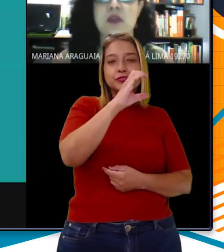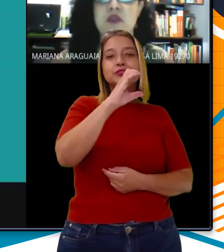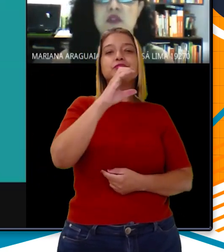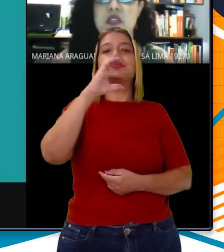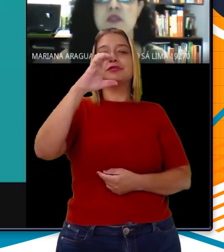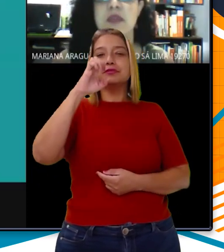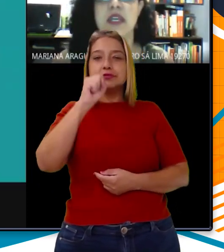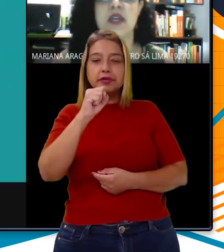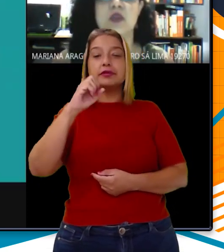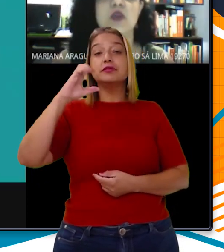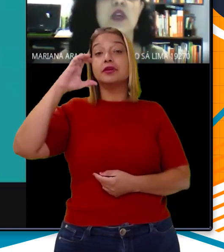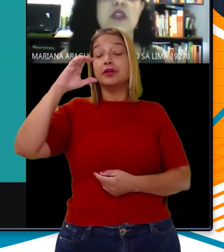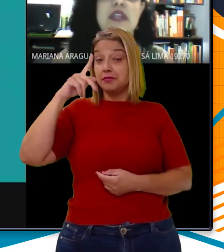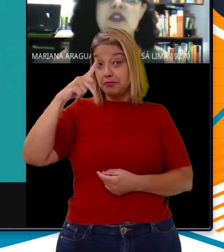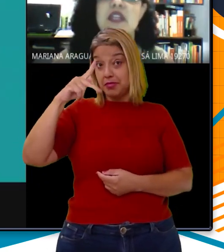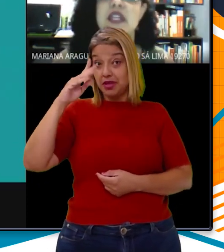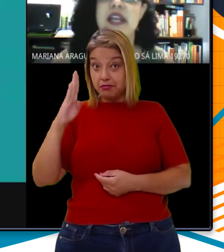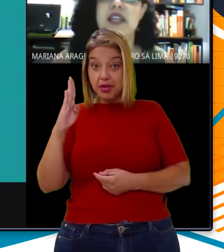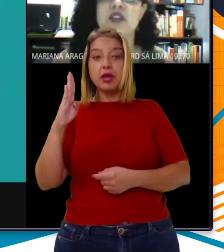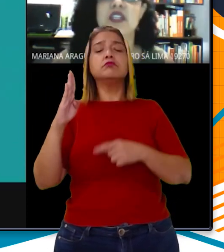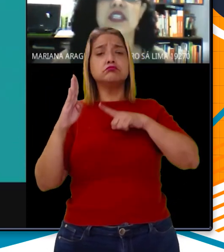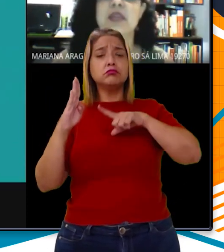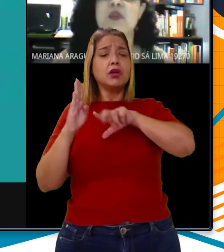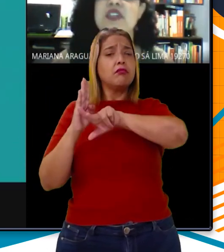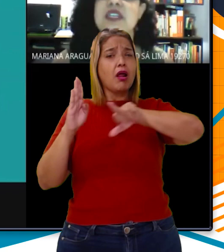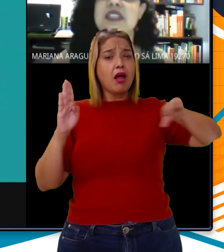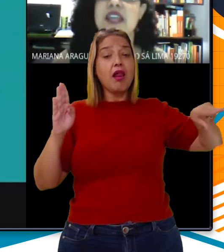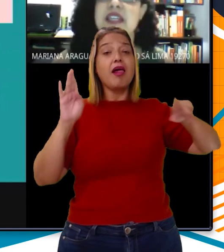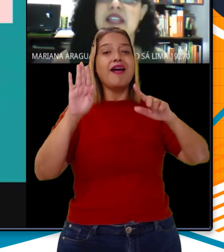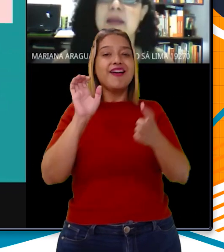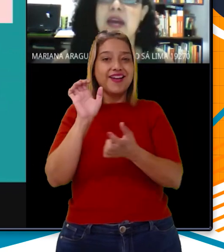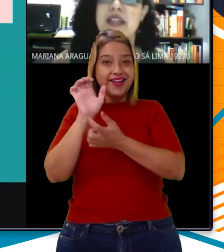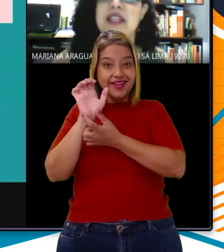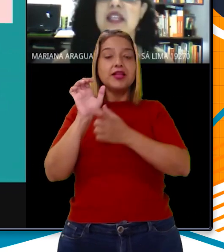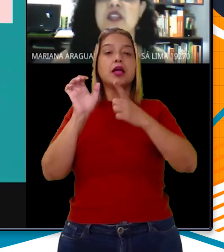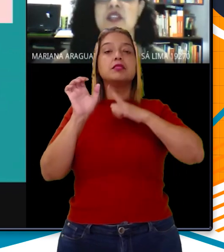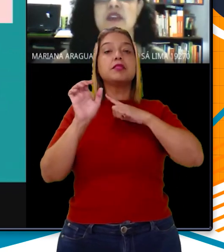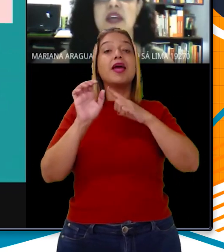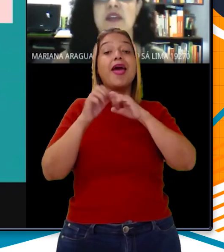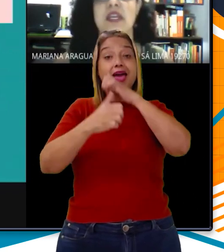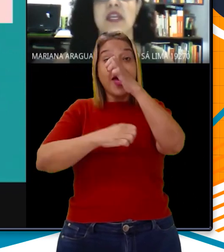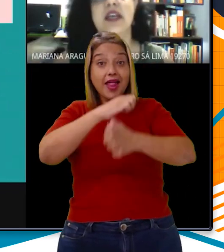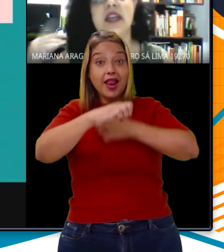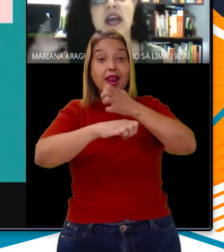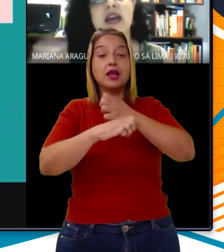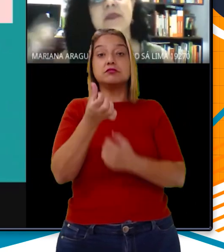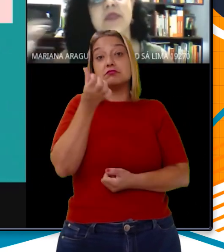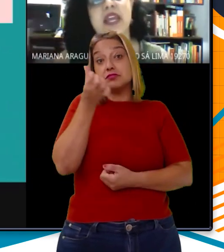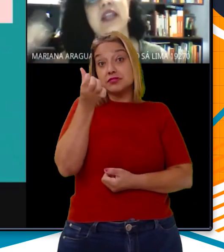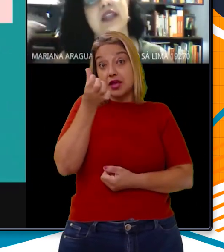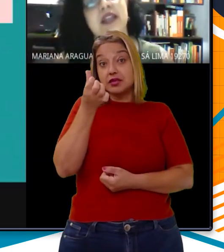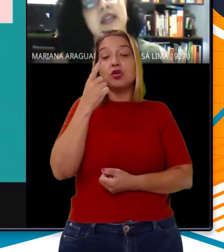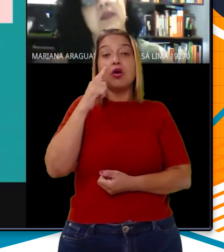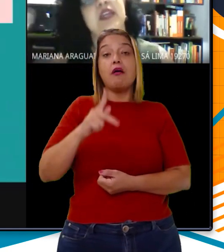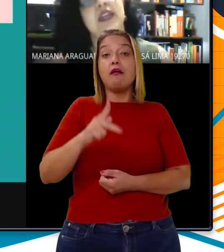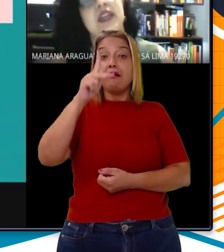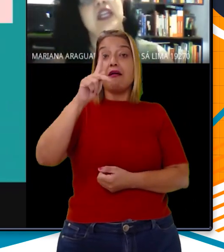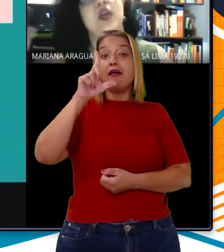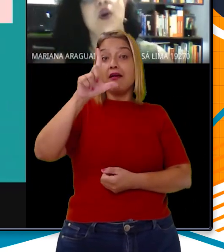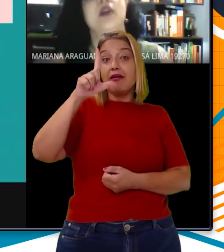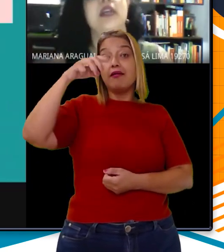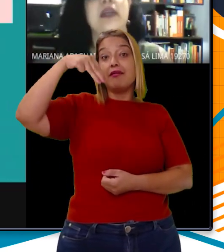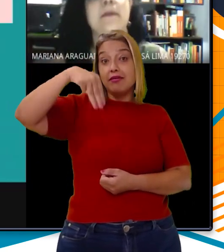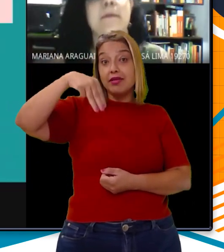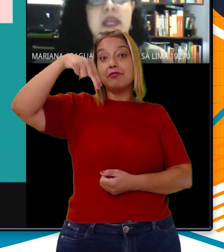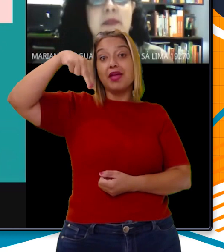químicos do 6º período, têm seus elétrons distribuídos em 6 camadas da eletrosfera. K, L, M, N,